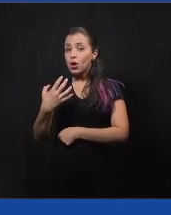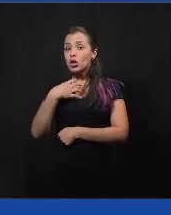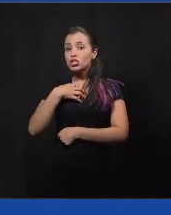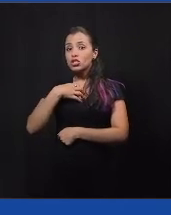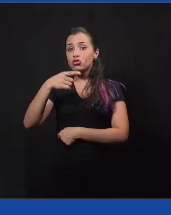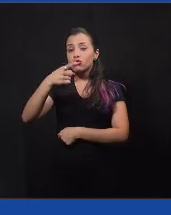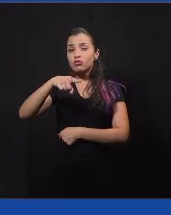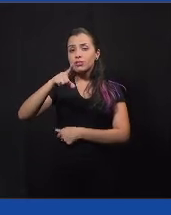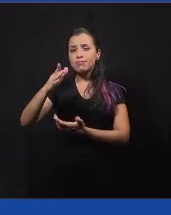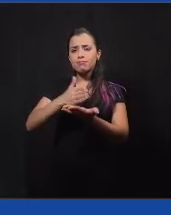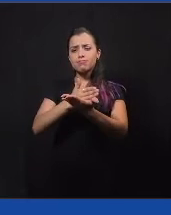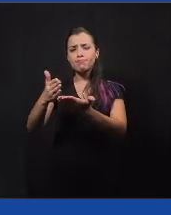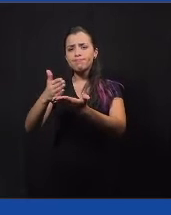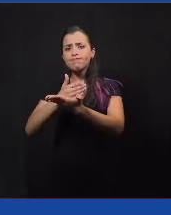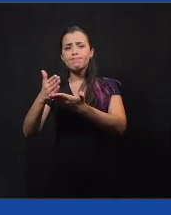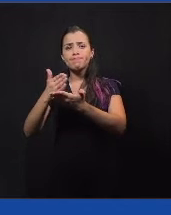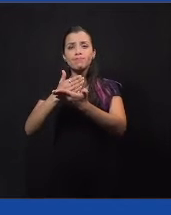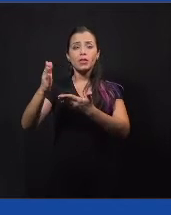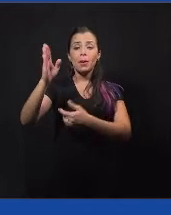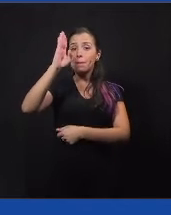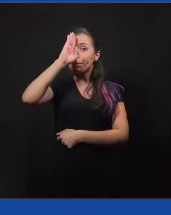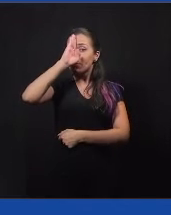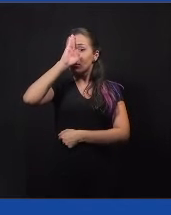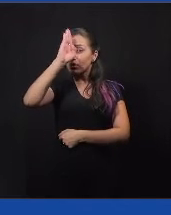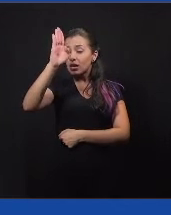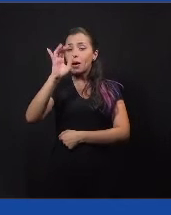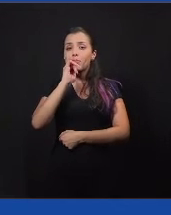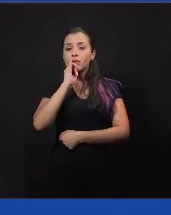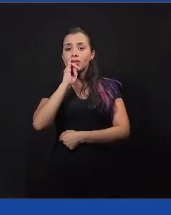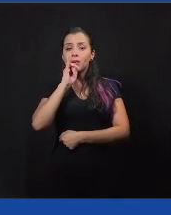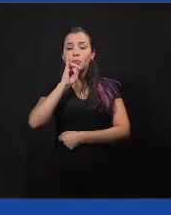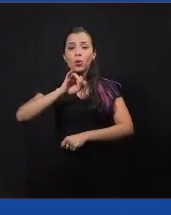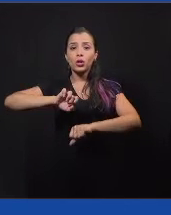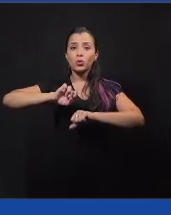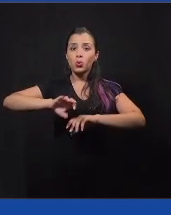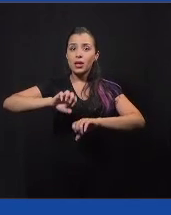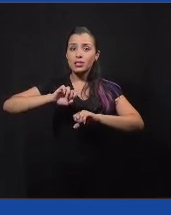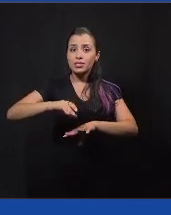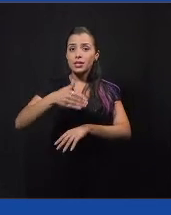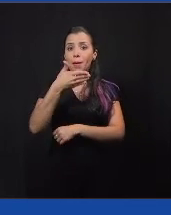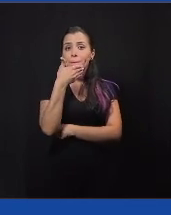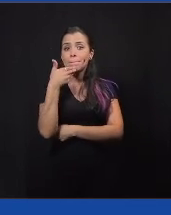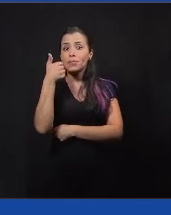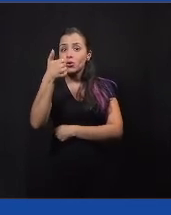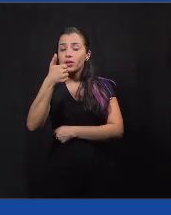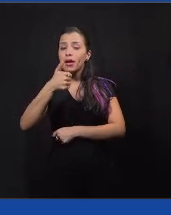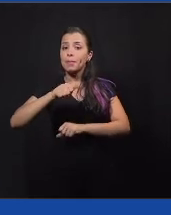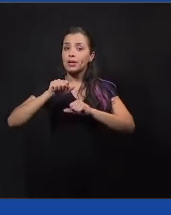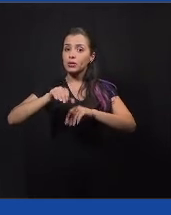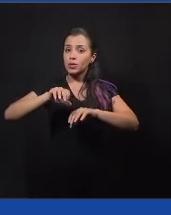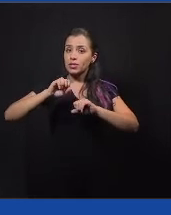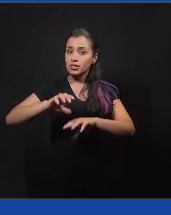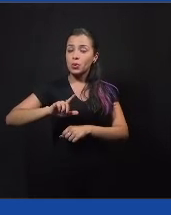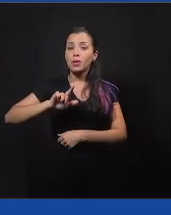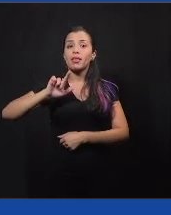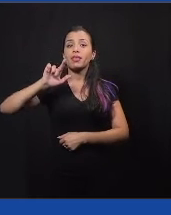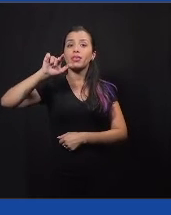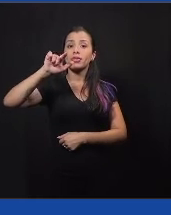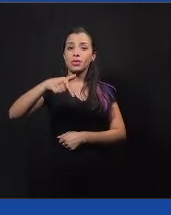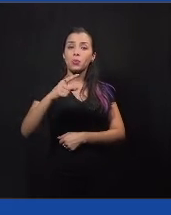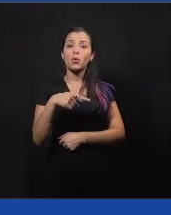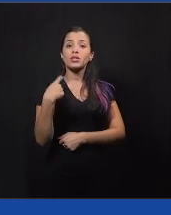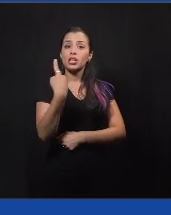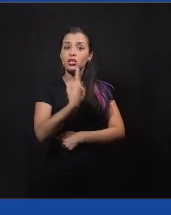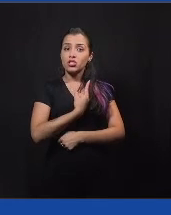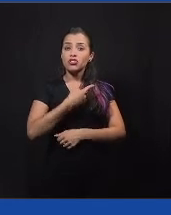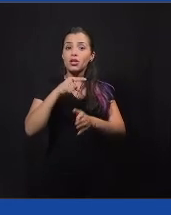educação, que eu vote em candidatos que proponham soluções para educação, e logo depois a gente até pergunta o que que as pessoas